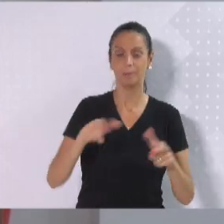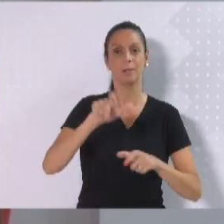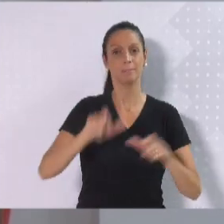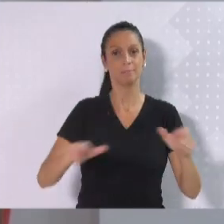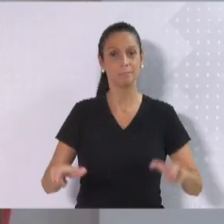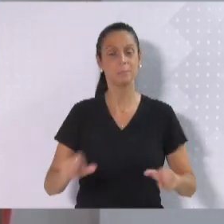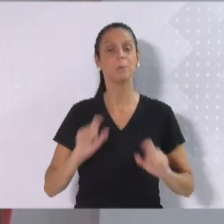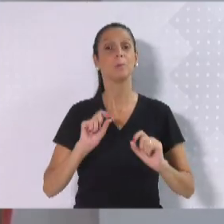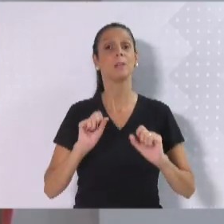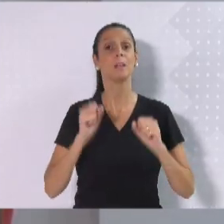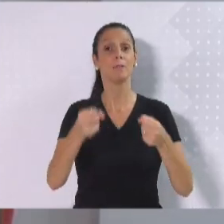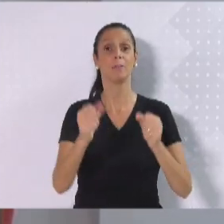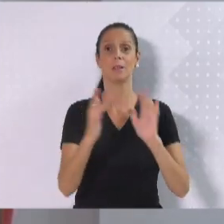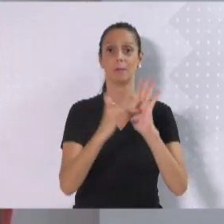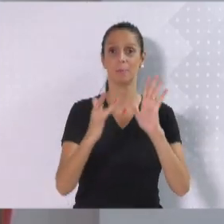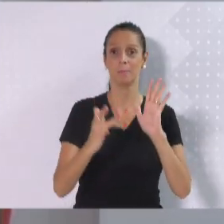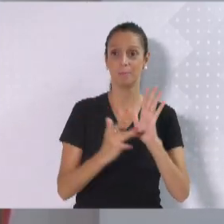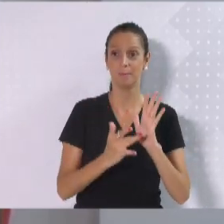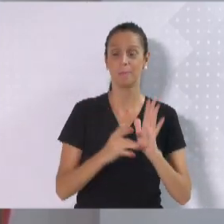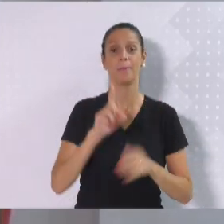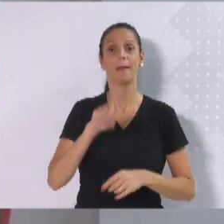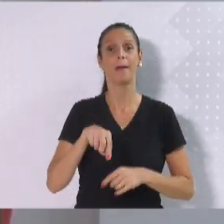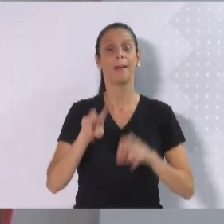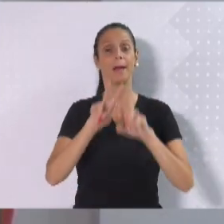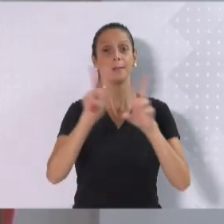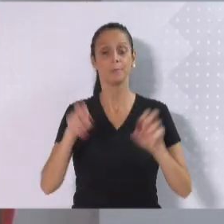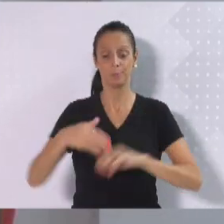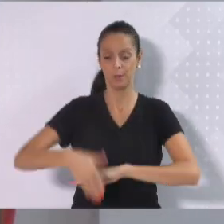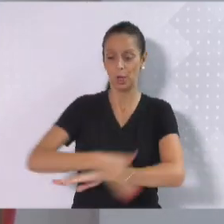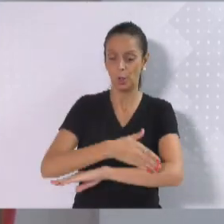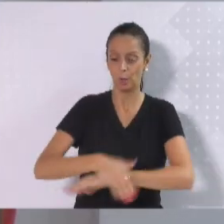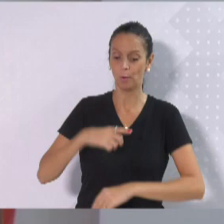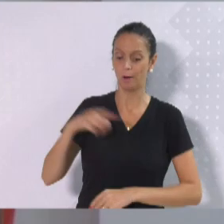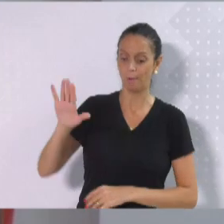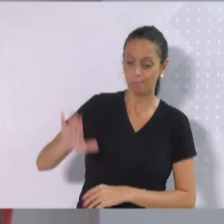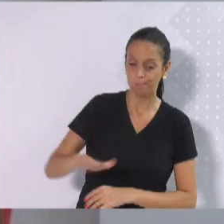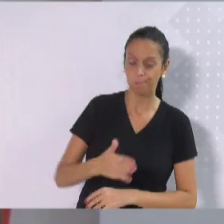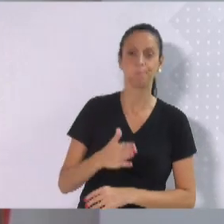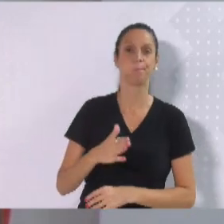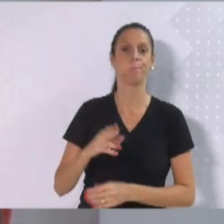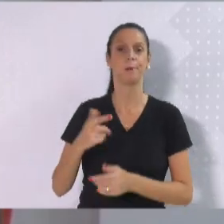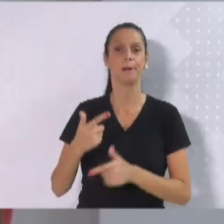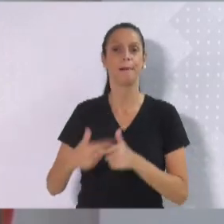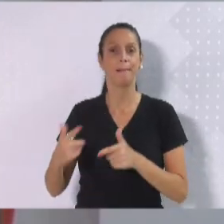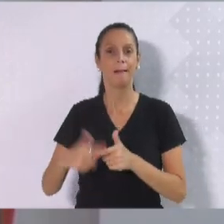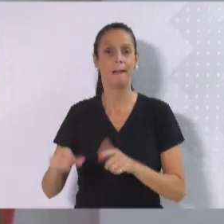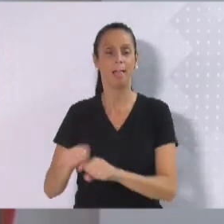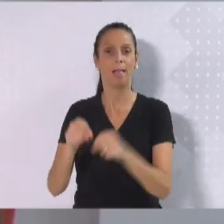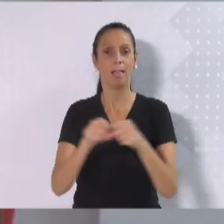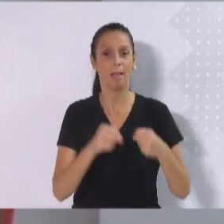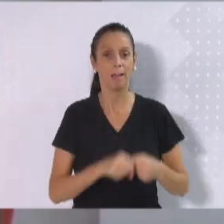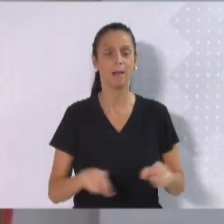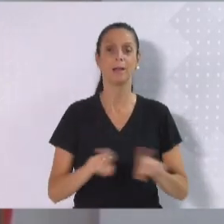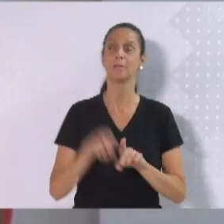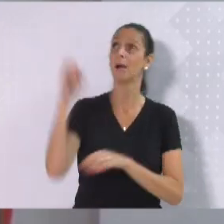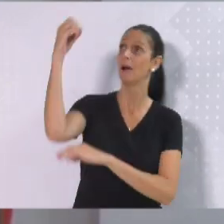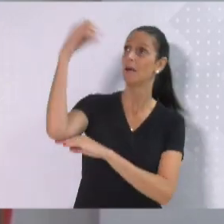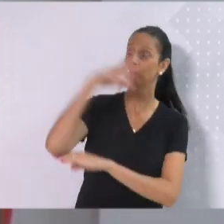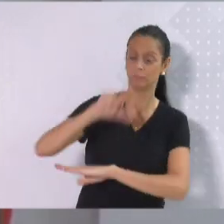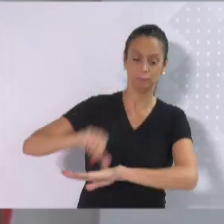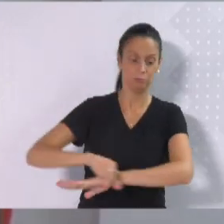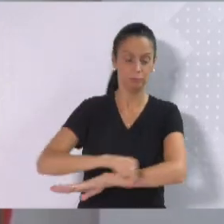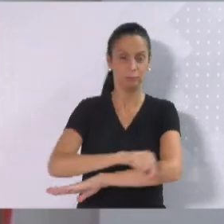são sobre buracos, boca de lobo, placas, iluminação. As calçadas, a infraestrutura, a